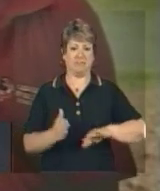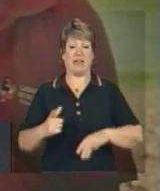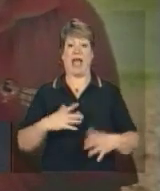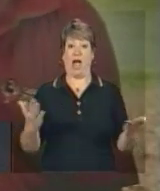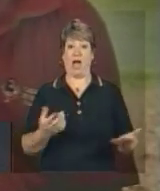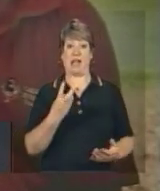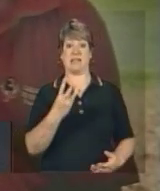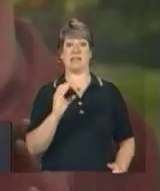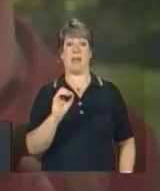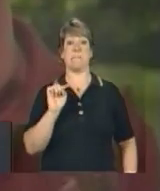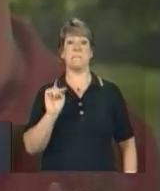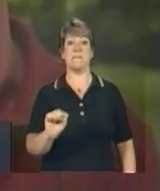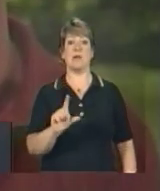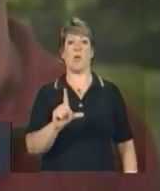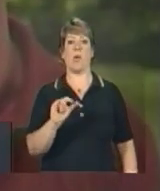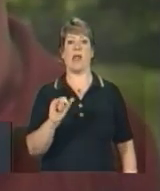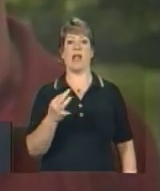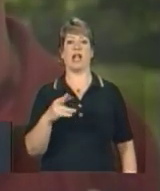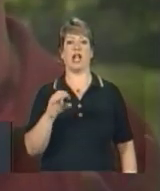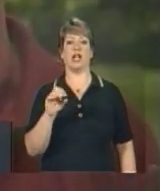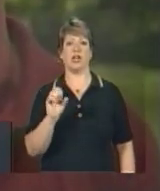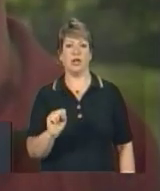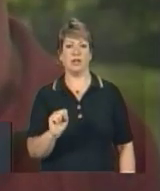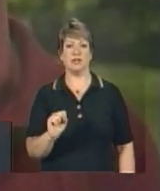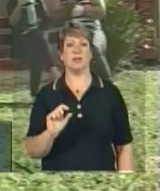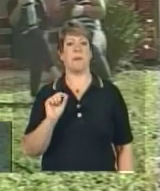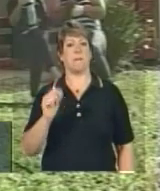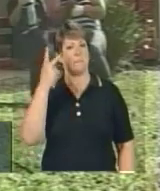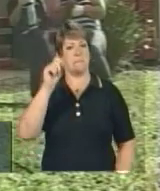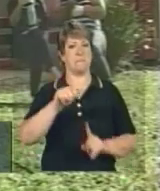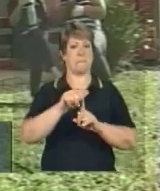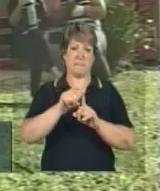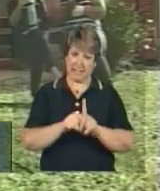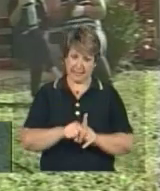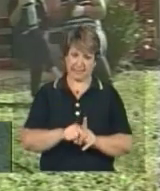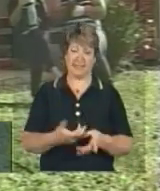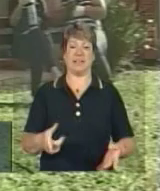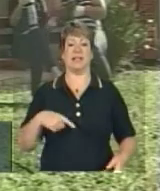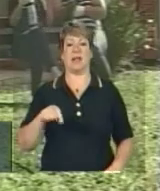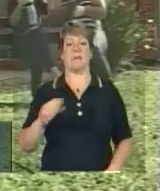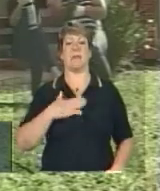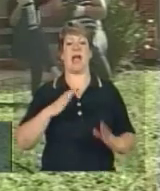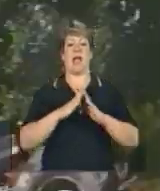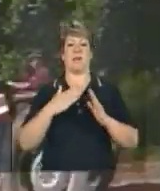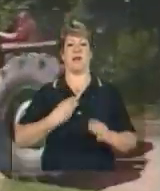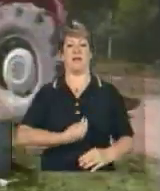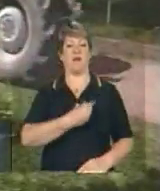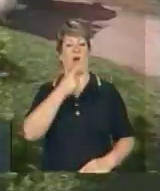dos 30 mil litros por mês. A gente acessou uma moradia mais digna, através do Minha Casa Minha Vida.